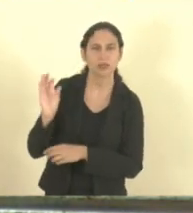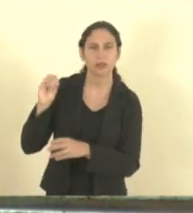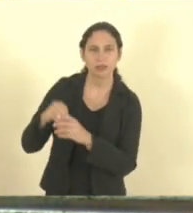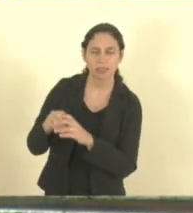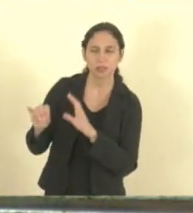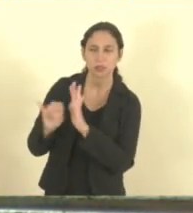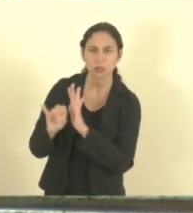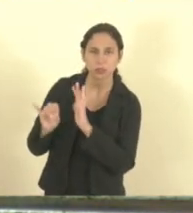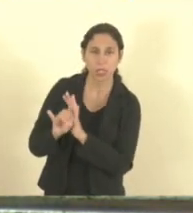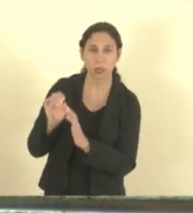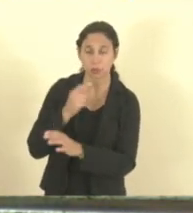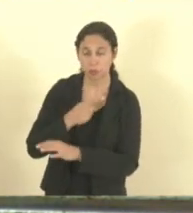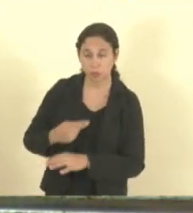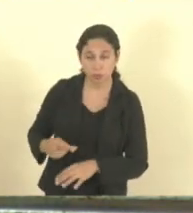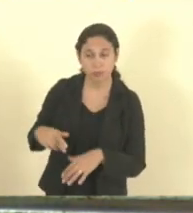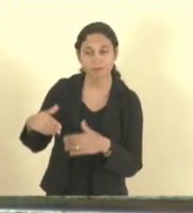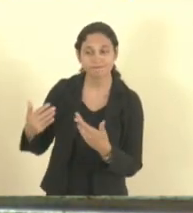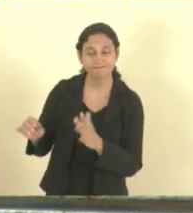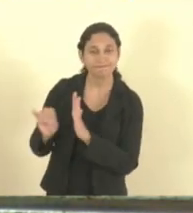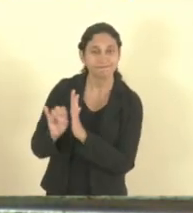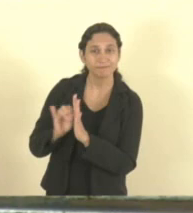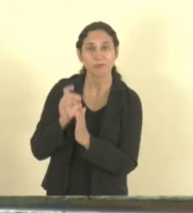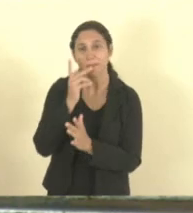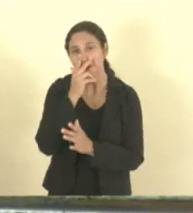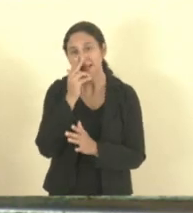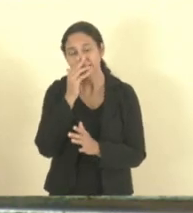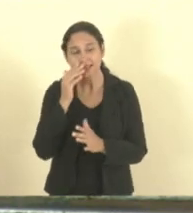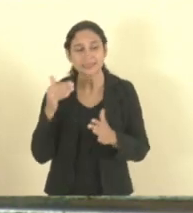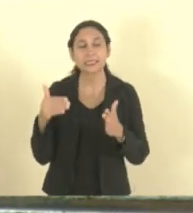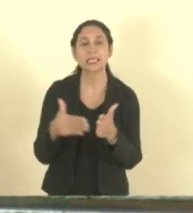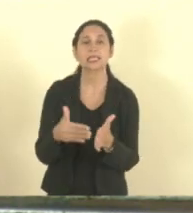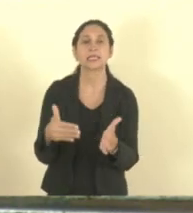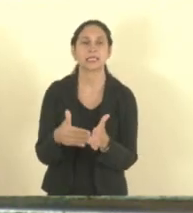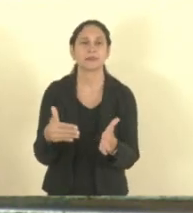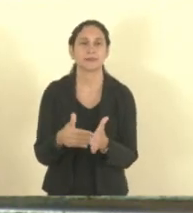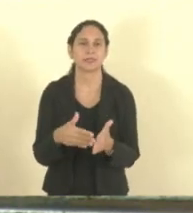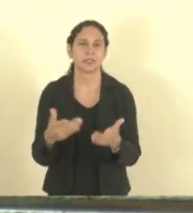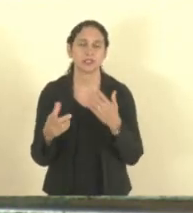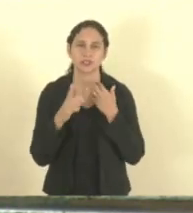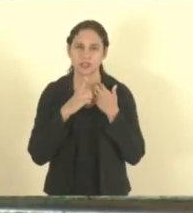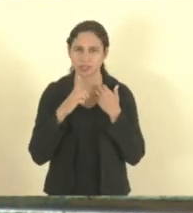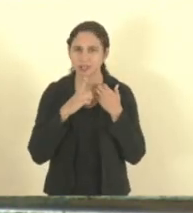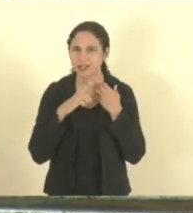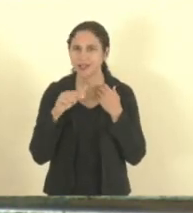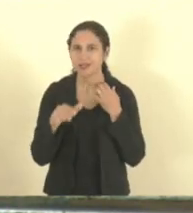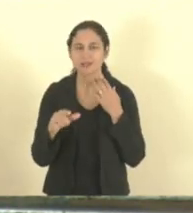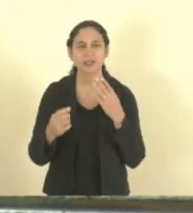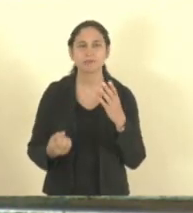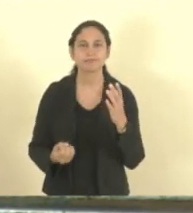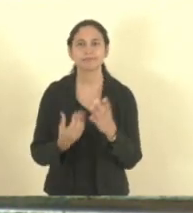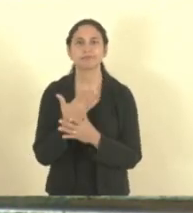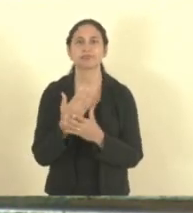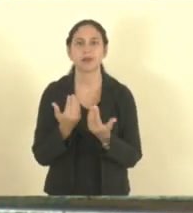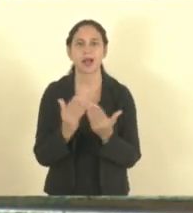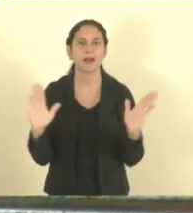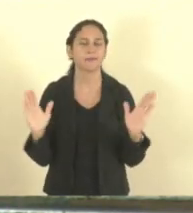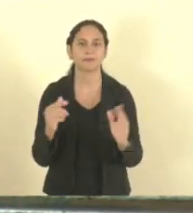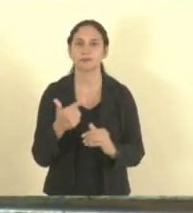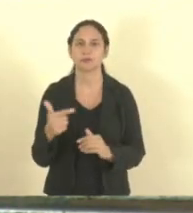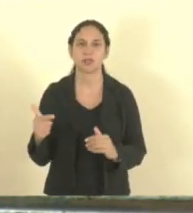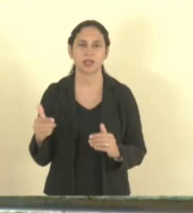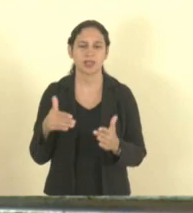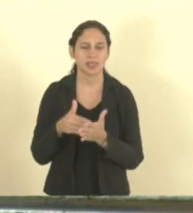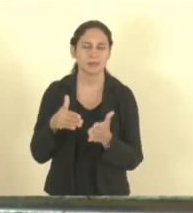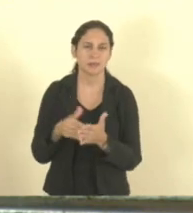públicos, porque você aqui está limitando o acesso. Você não está criando o acesso, está limitando o acesso. Tem